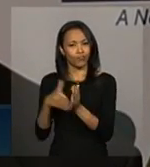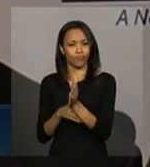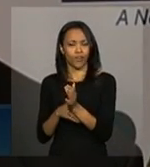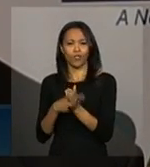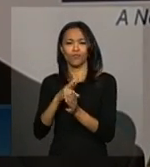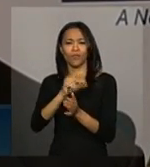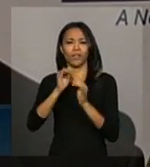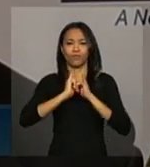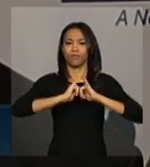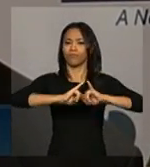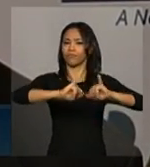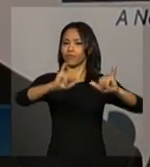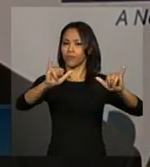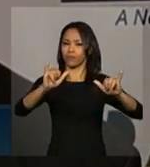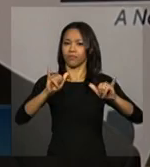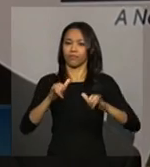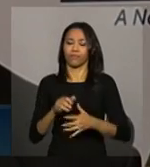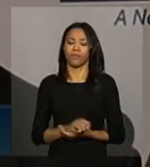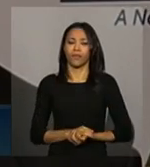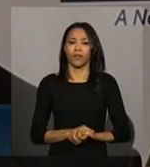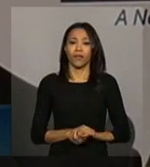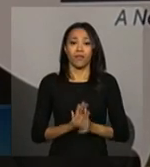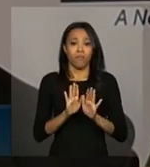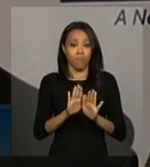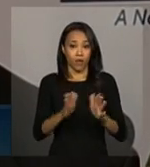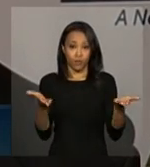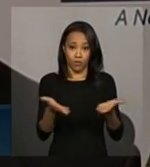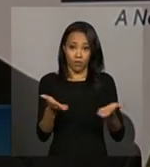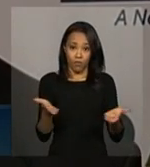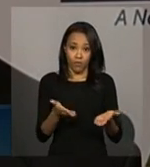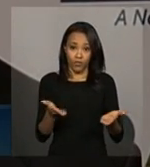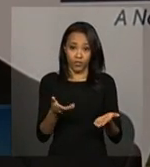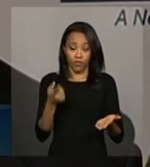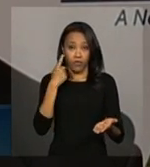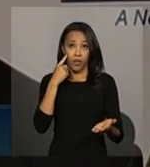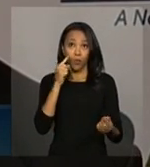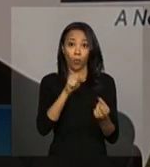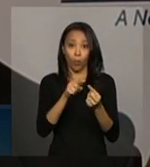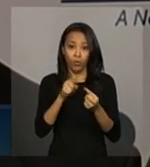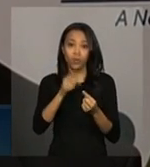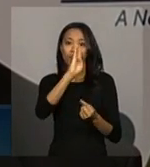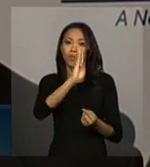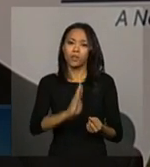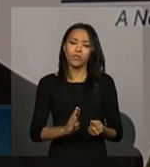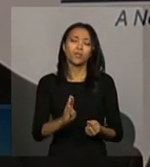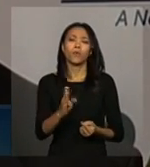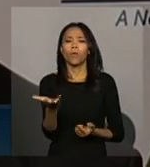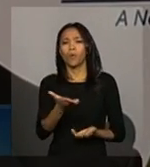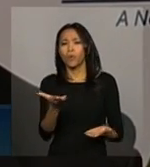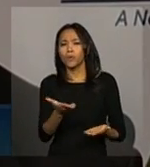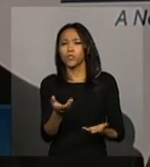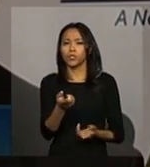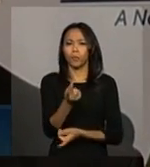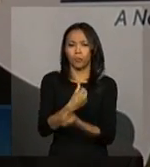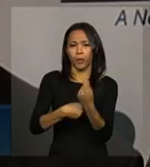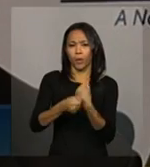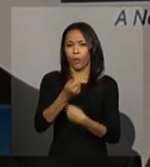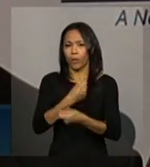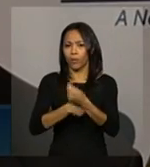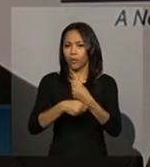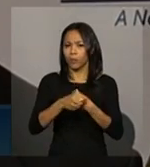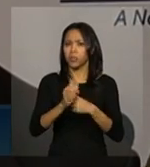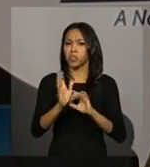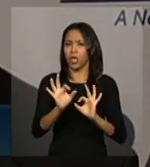mas hoje, nas condições do Brasil, vamos dizer, hoje uma economia muito mais